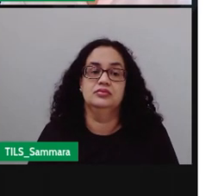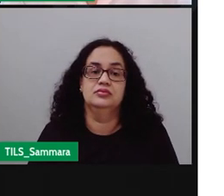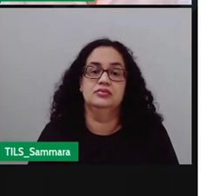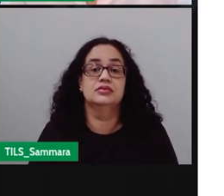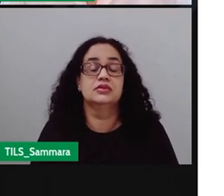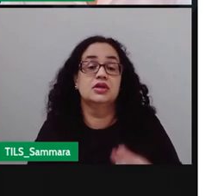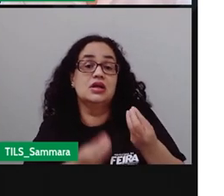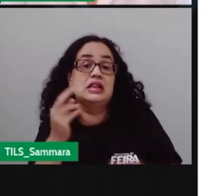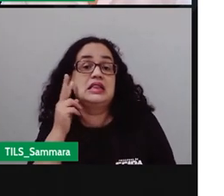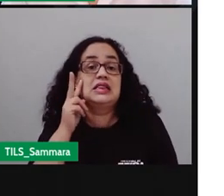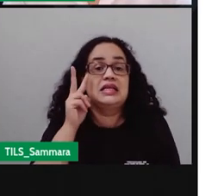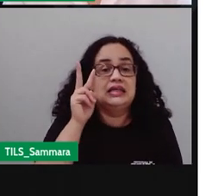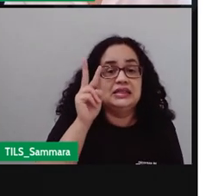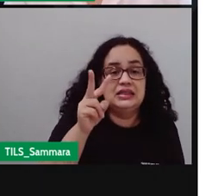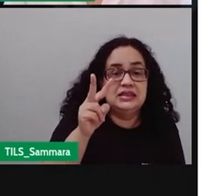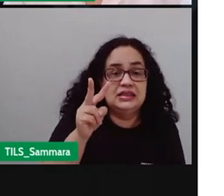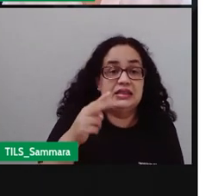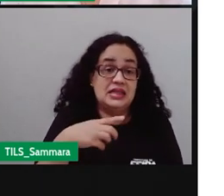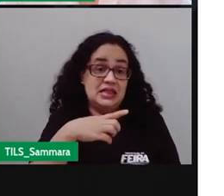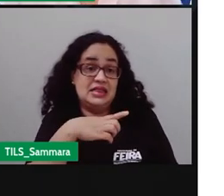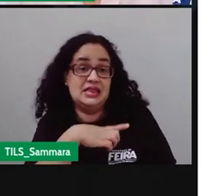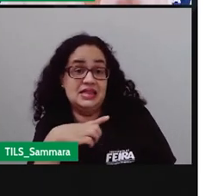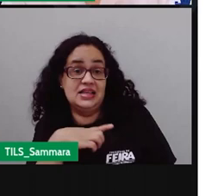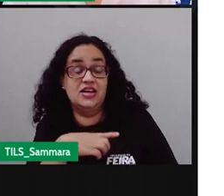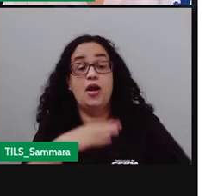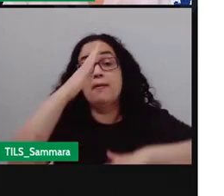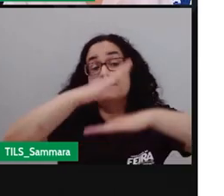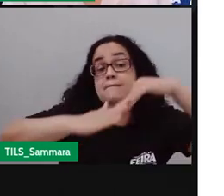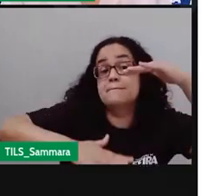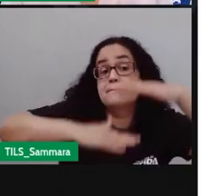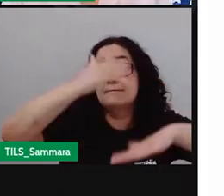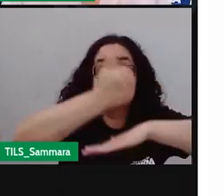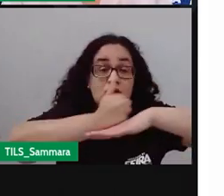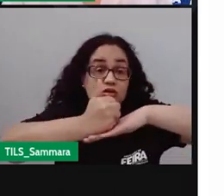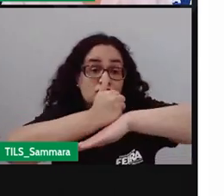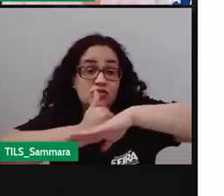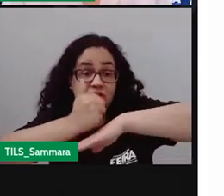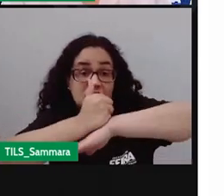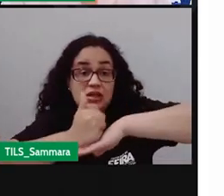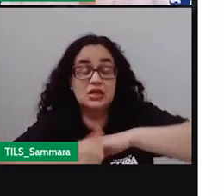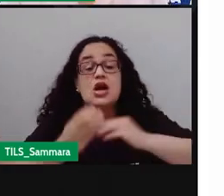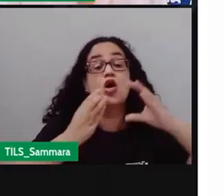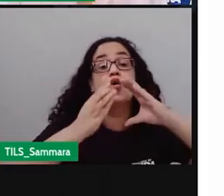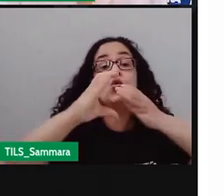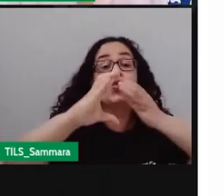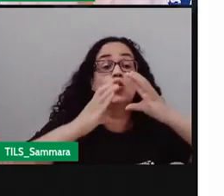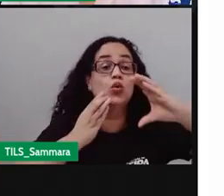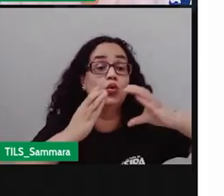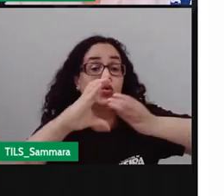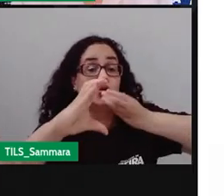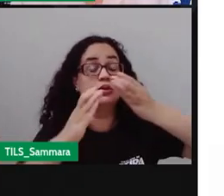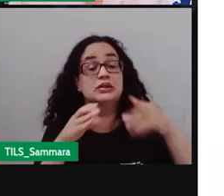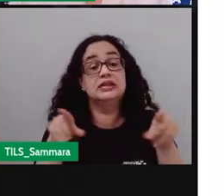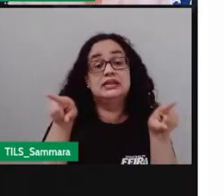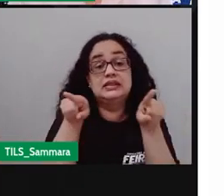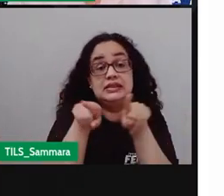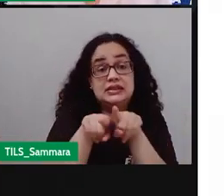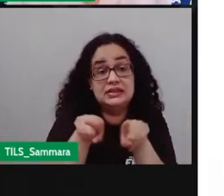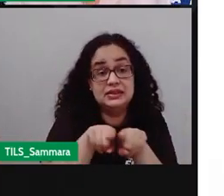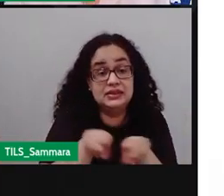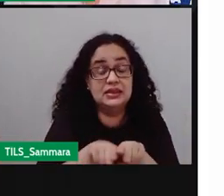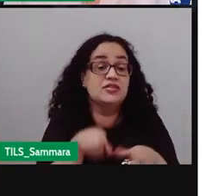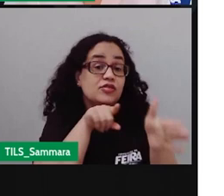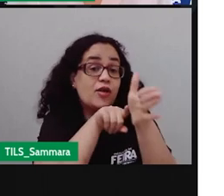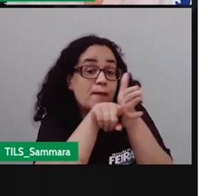Bom, este cargo, ele é exercido por profissionais da área de quê? De comunicação, e tem a função de